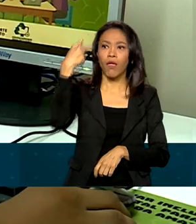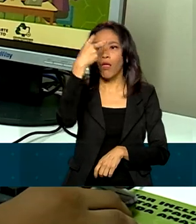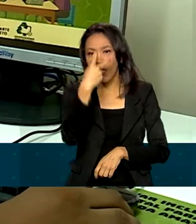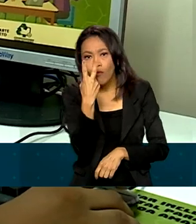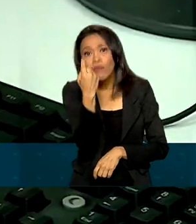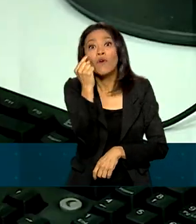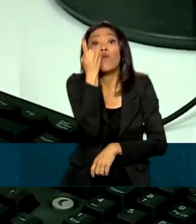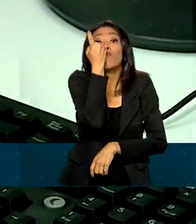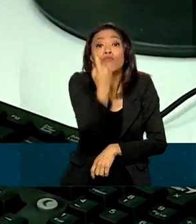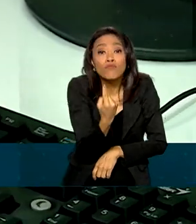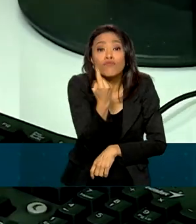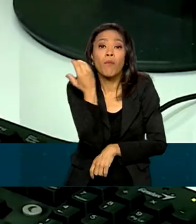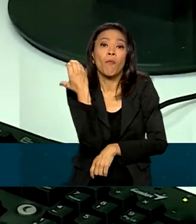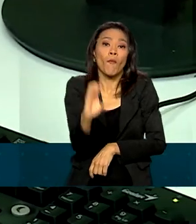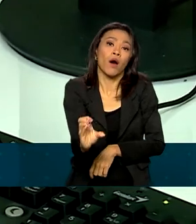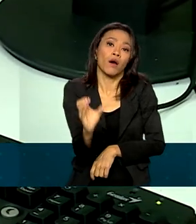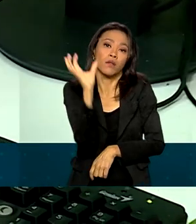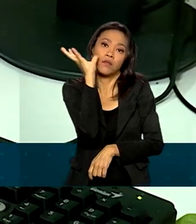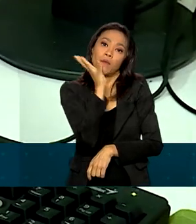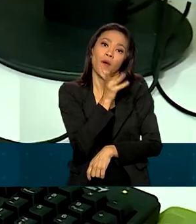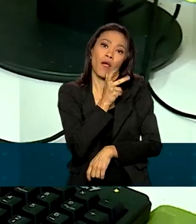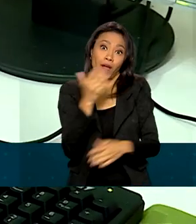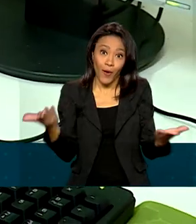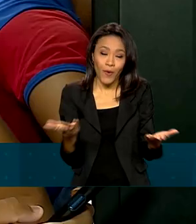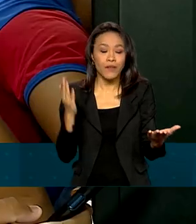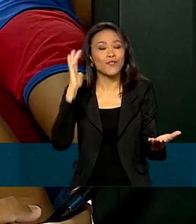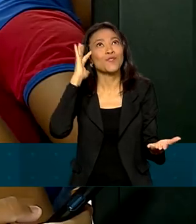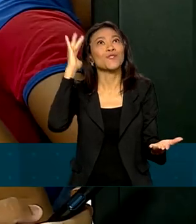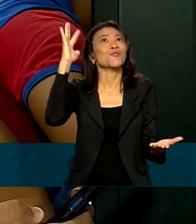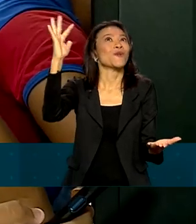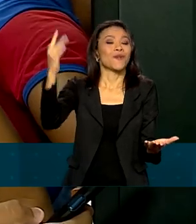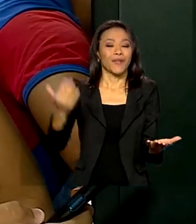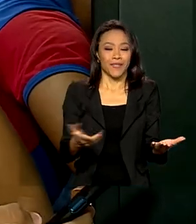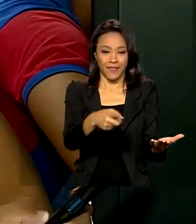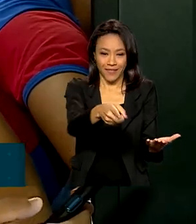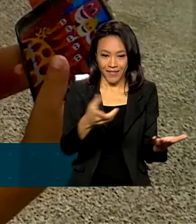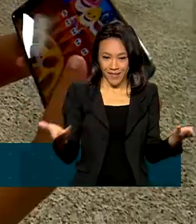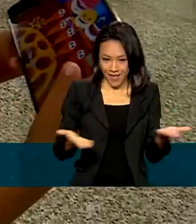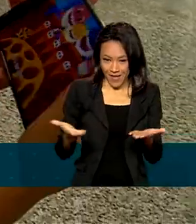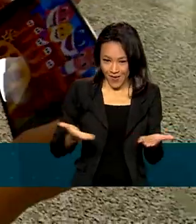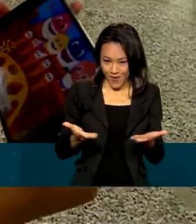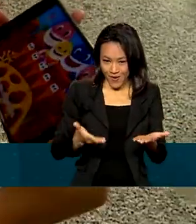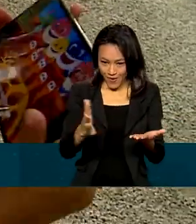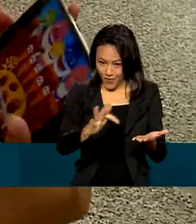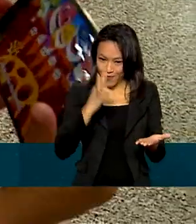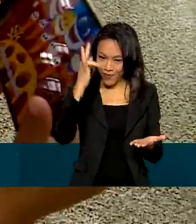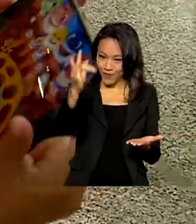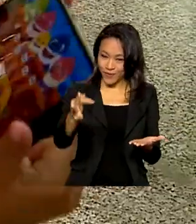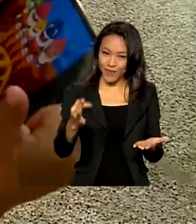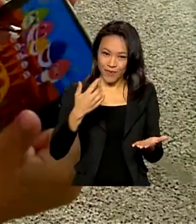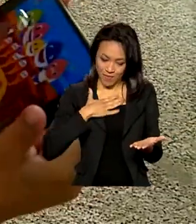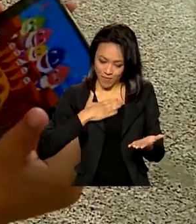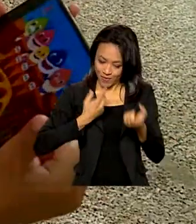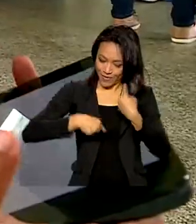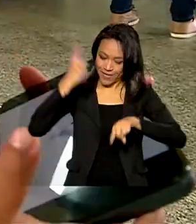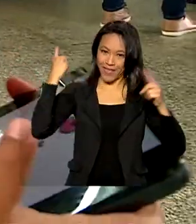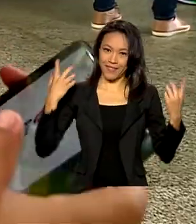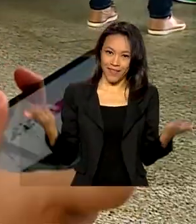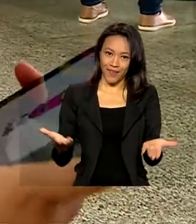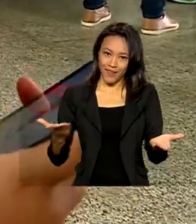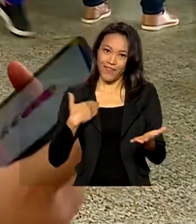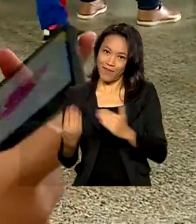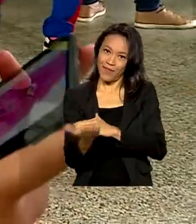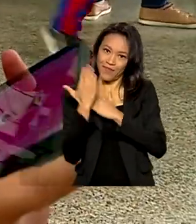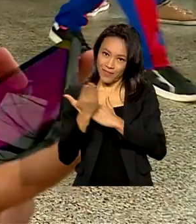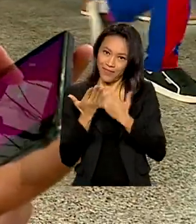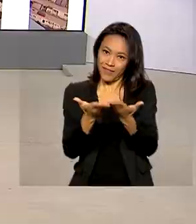postar um vídeo. Agora, sonha mais alto. Agora, o futuro do YouTube vai ser... Está garantido já o meu sucesso agora, que agora vai ajudar